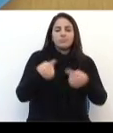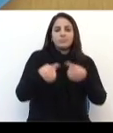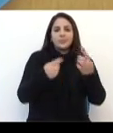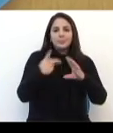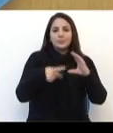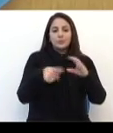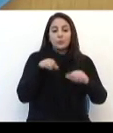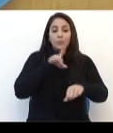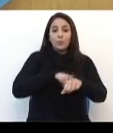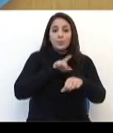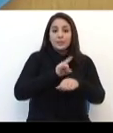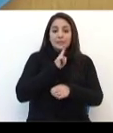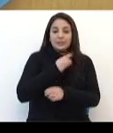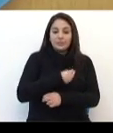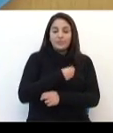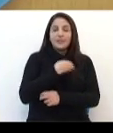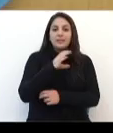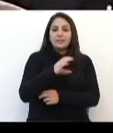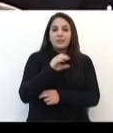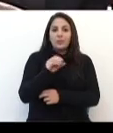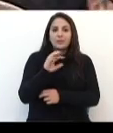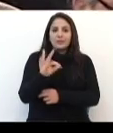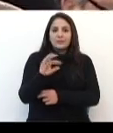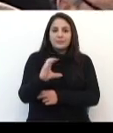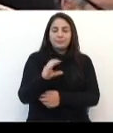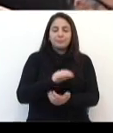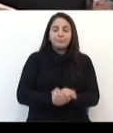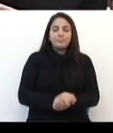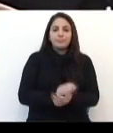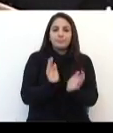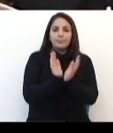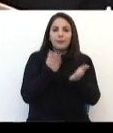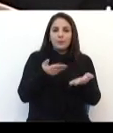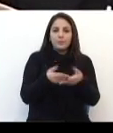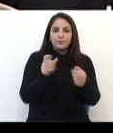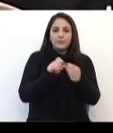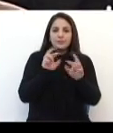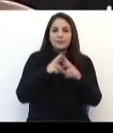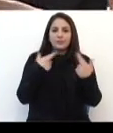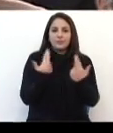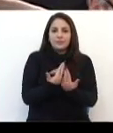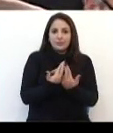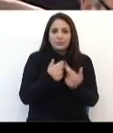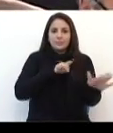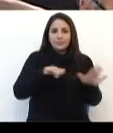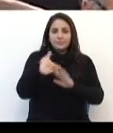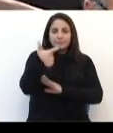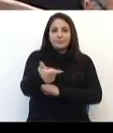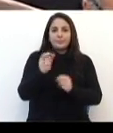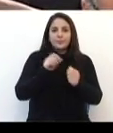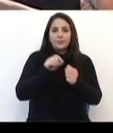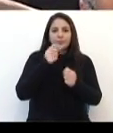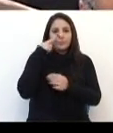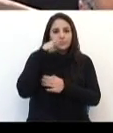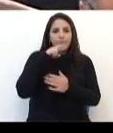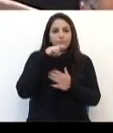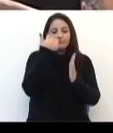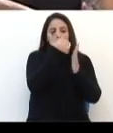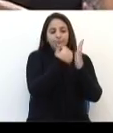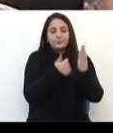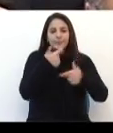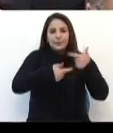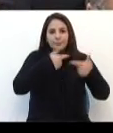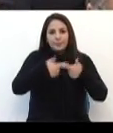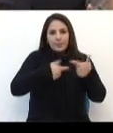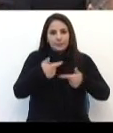No momento, ela está na COTC. A comissão deve se reunir na próxima semana para definir um cronograma de